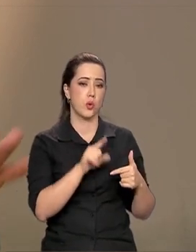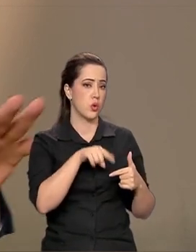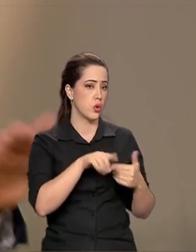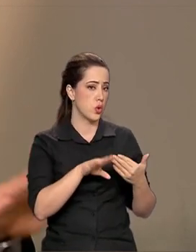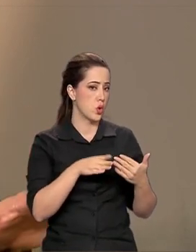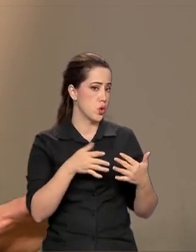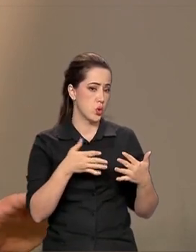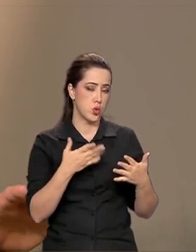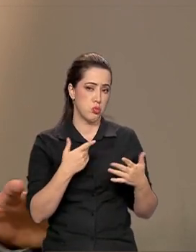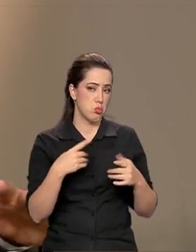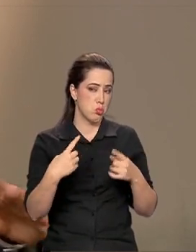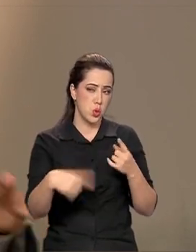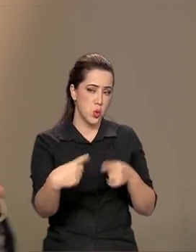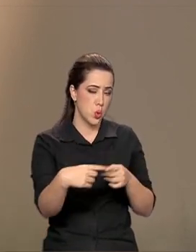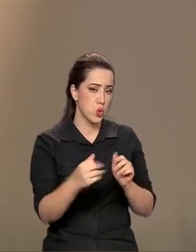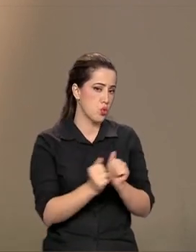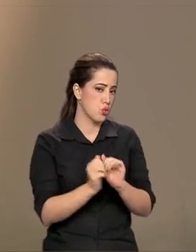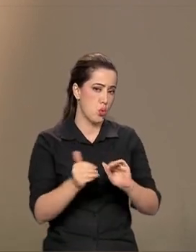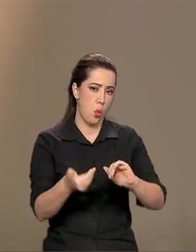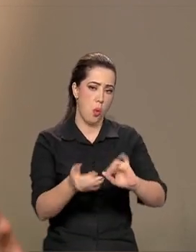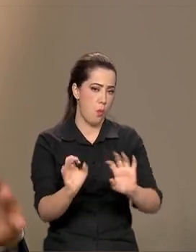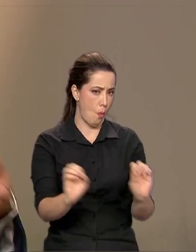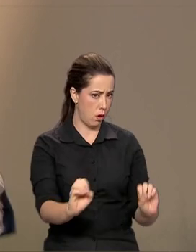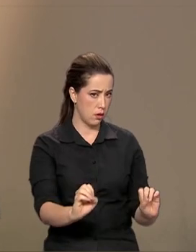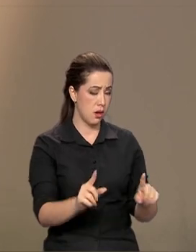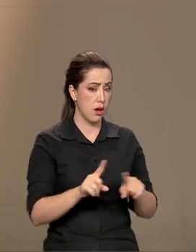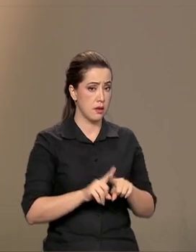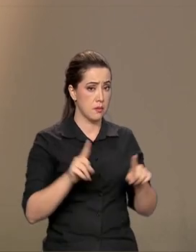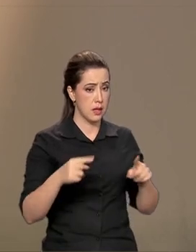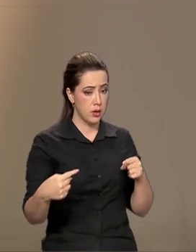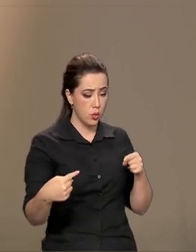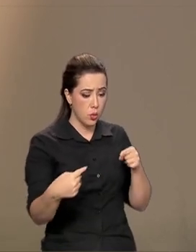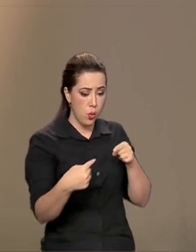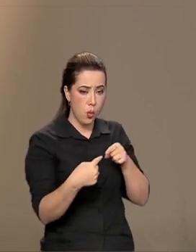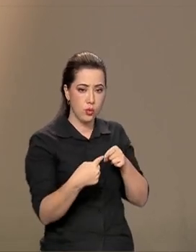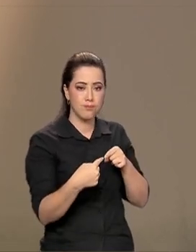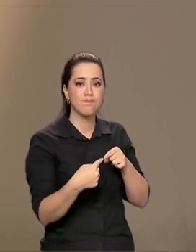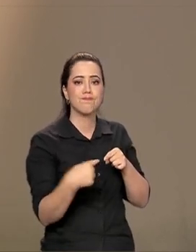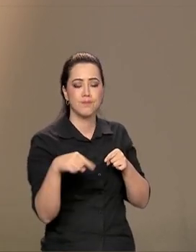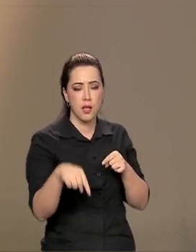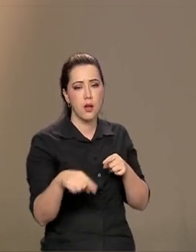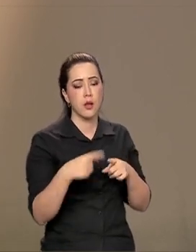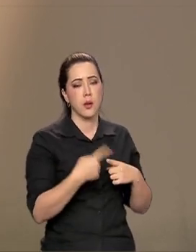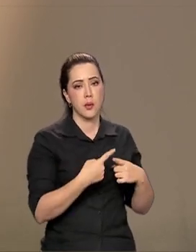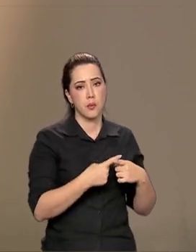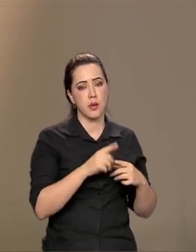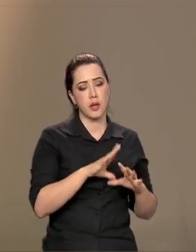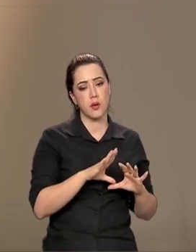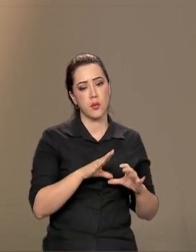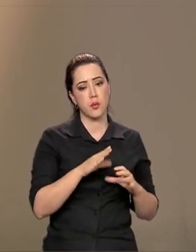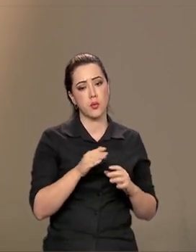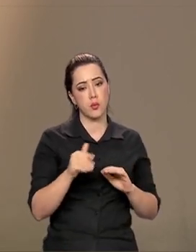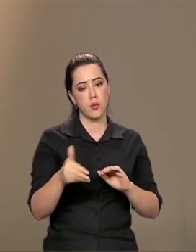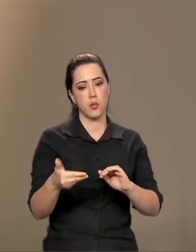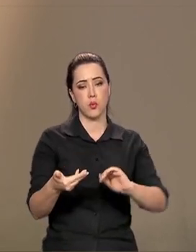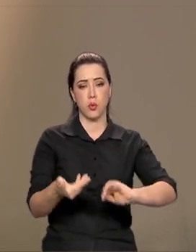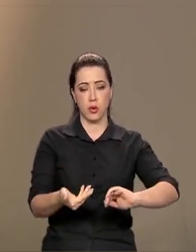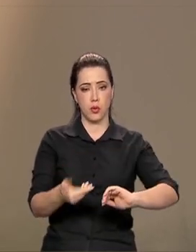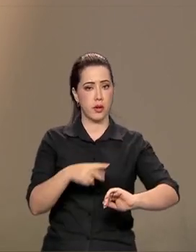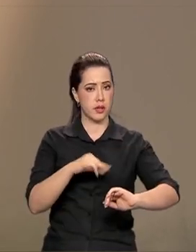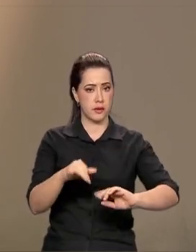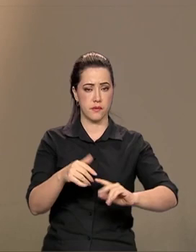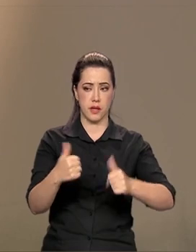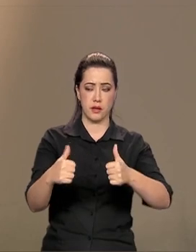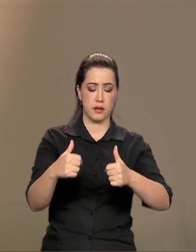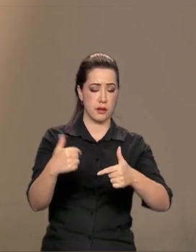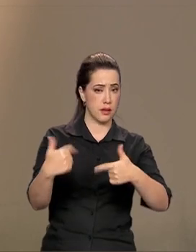Não tem nenhuma disputa, não tem nenhum contraponto. Ao contrário, tem pontos de interseção. O que o Congresso vai fazer é